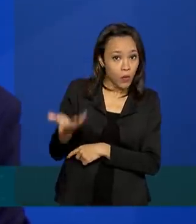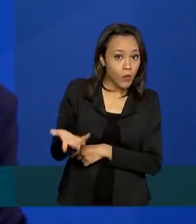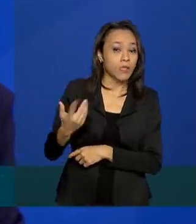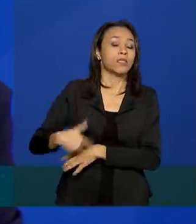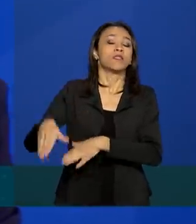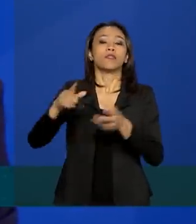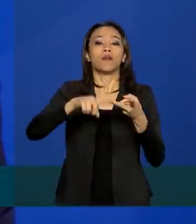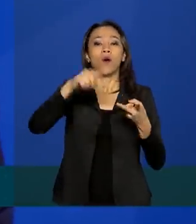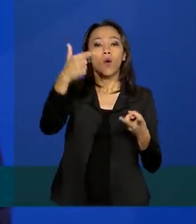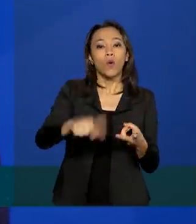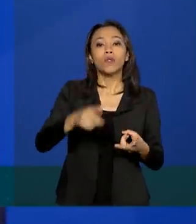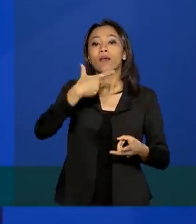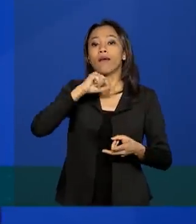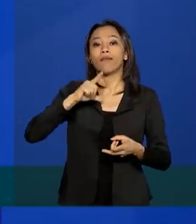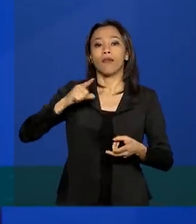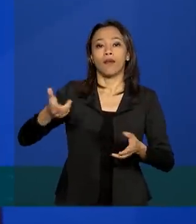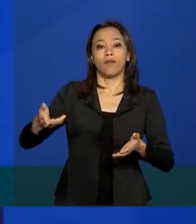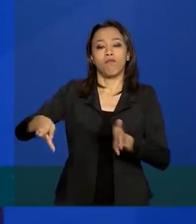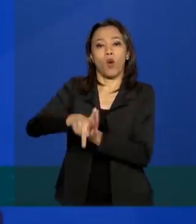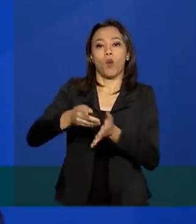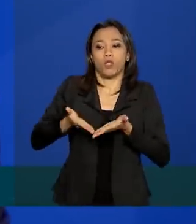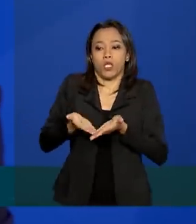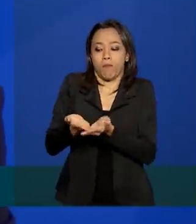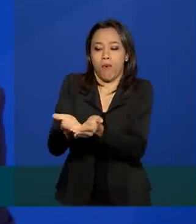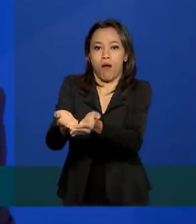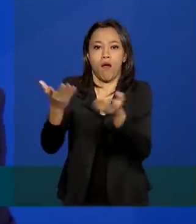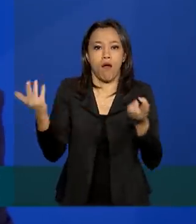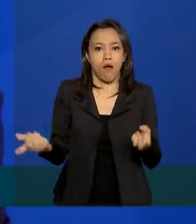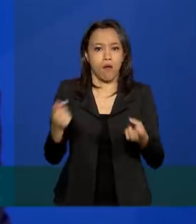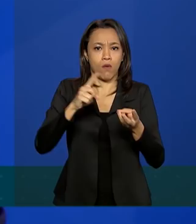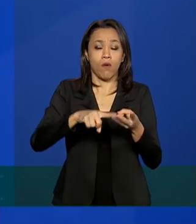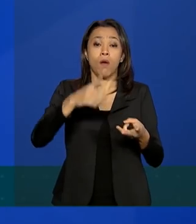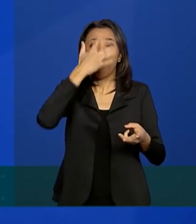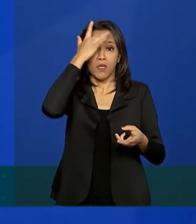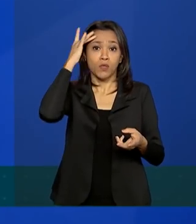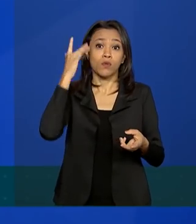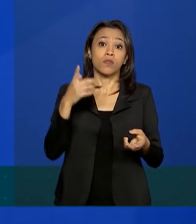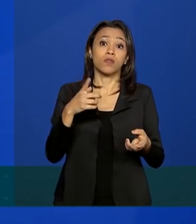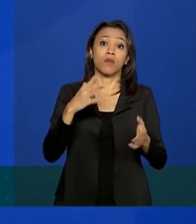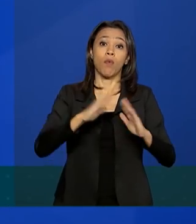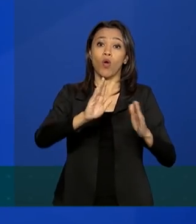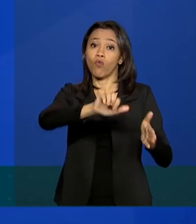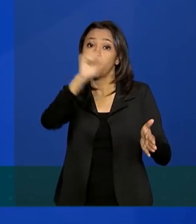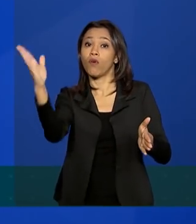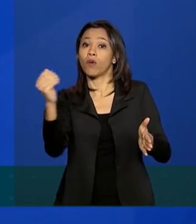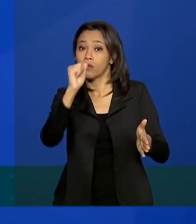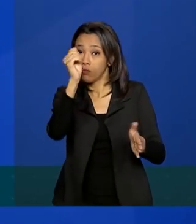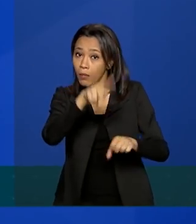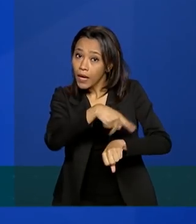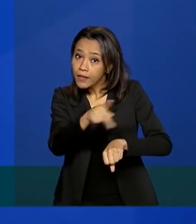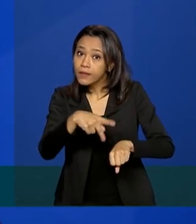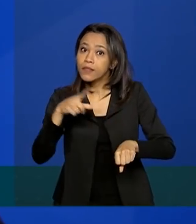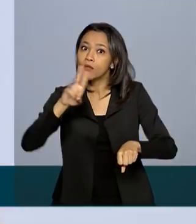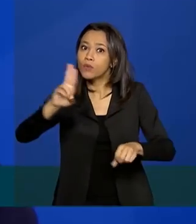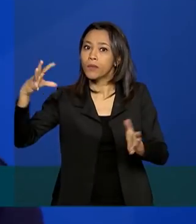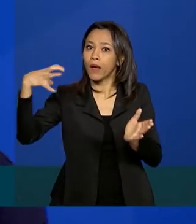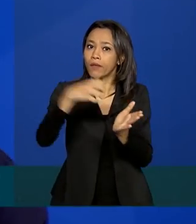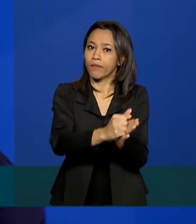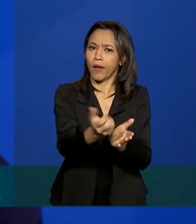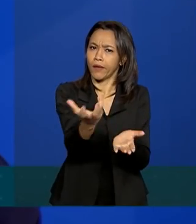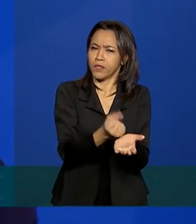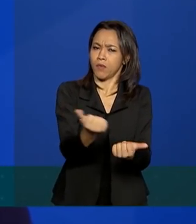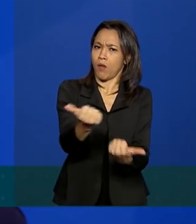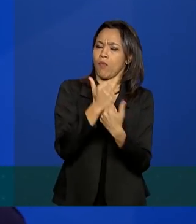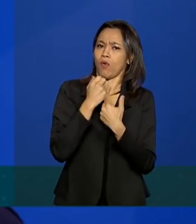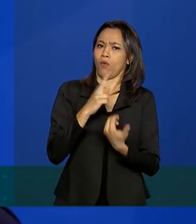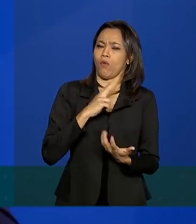proprietários de embarcações, pessoas com domicílio fiscal no exterior e que estão cadastradas para receber o benefício. Em conjunto